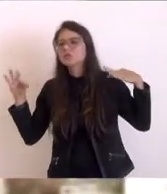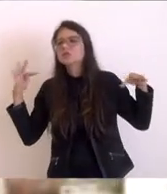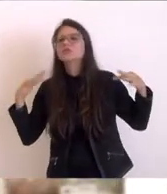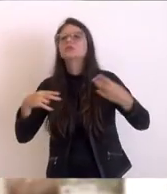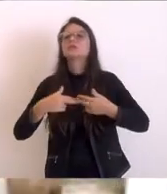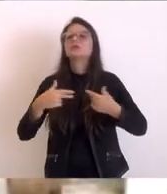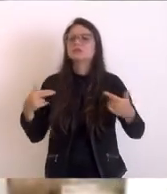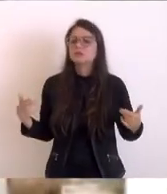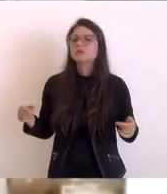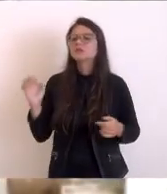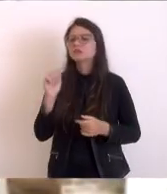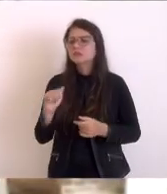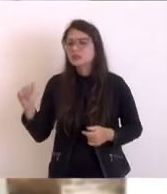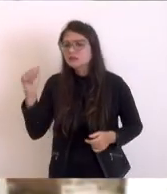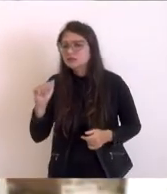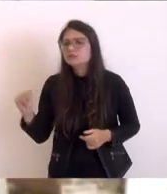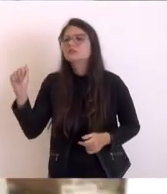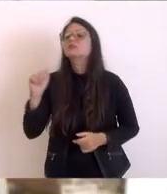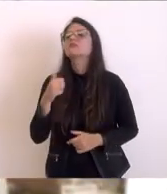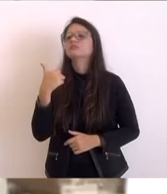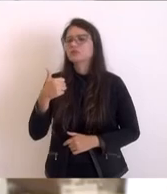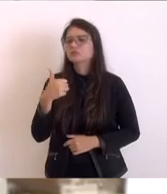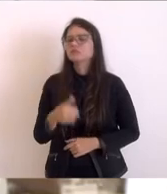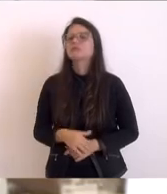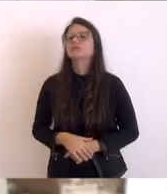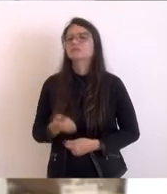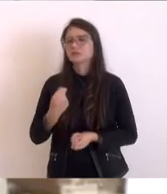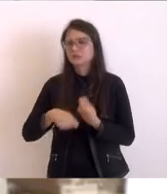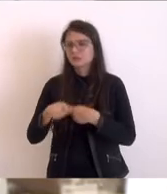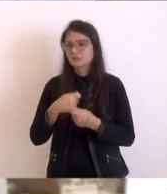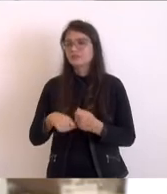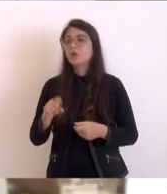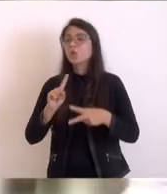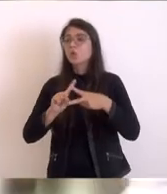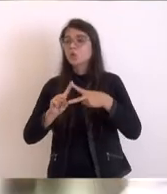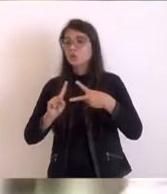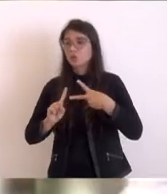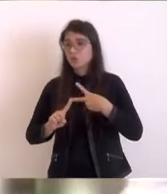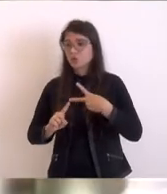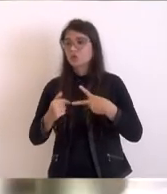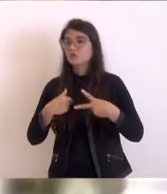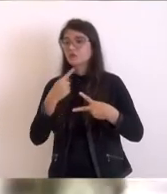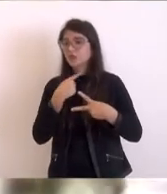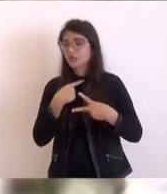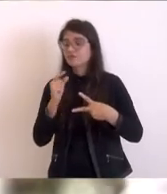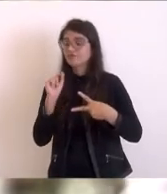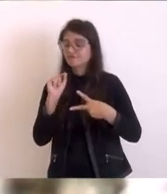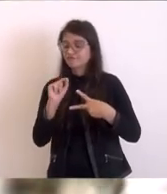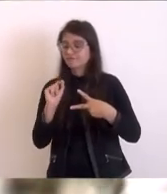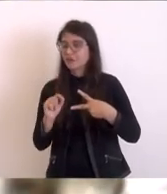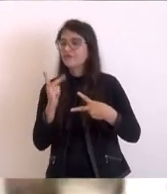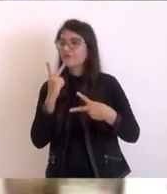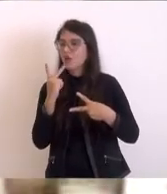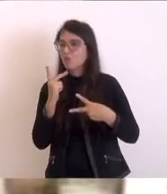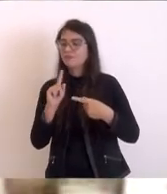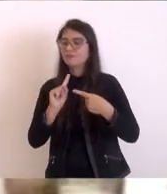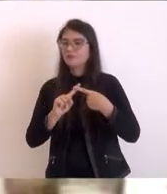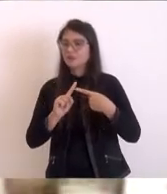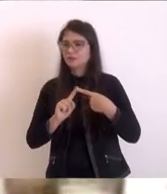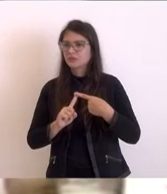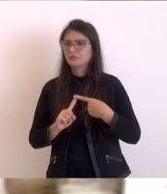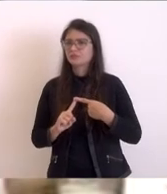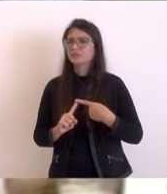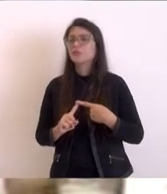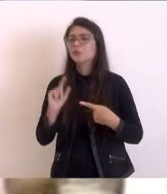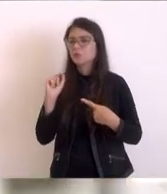associações comerciais. Eu tenho dois pontos que acho que são objetivos para pontuar nesse evento com a presença de